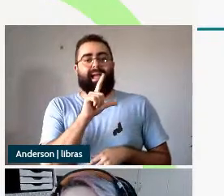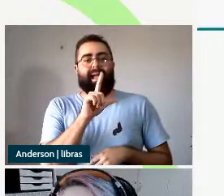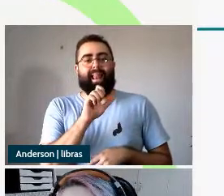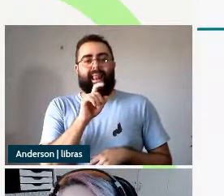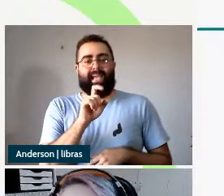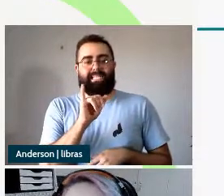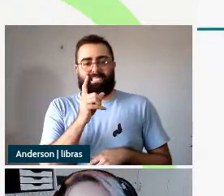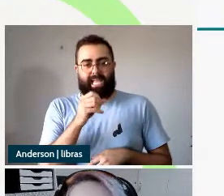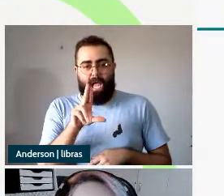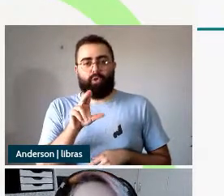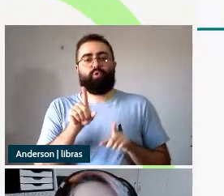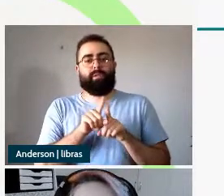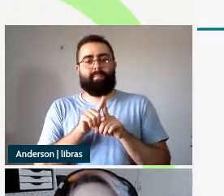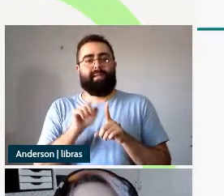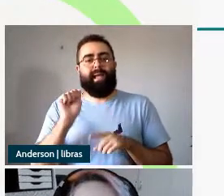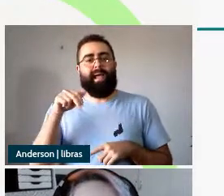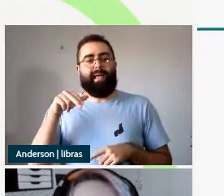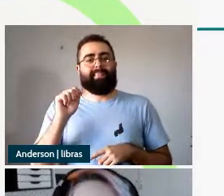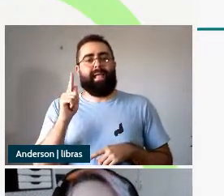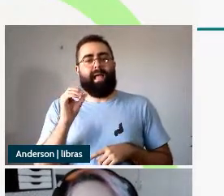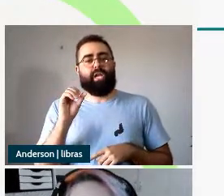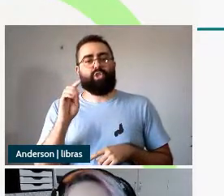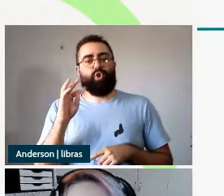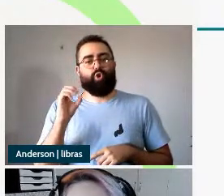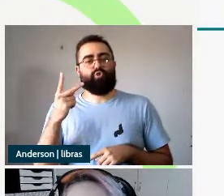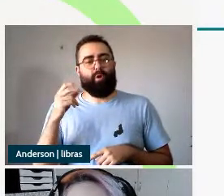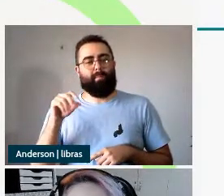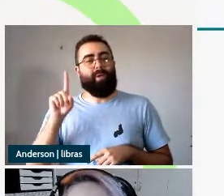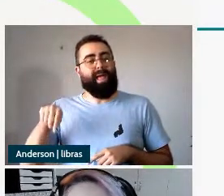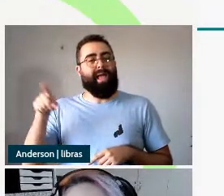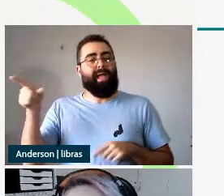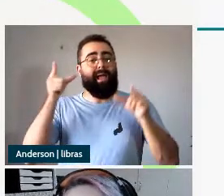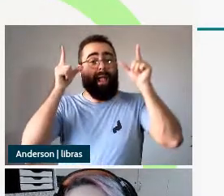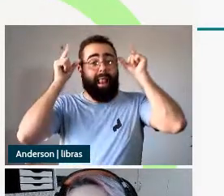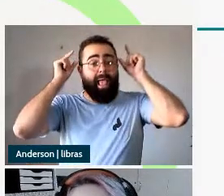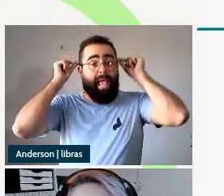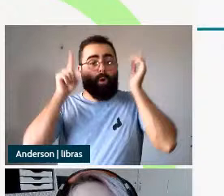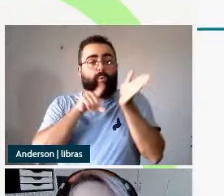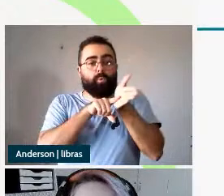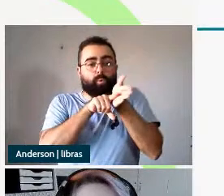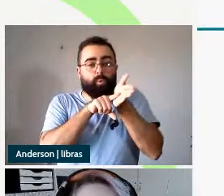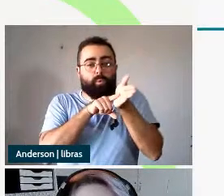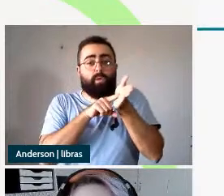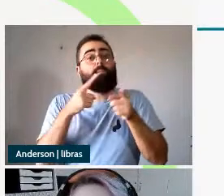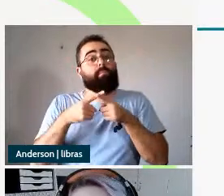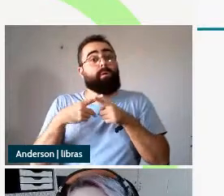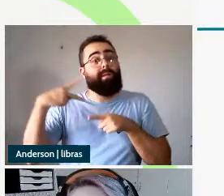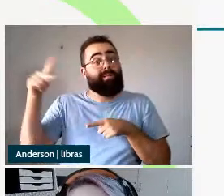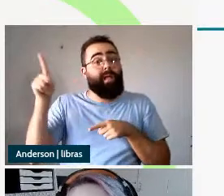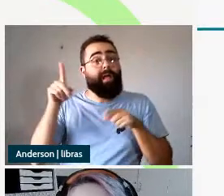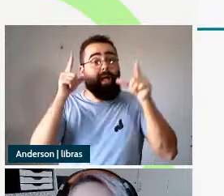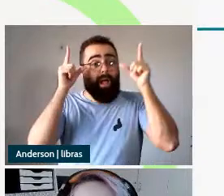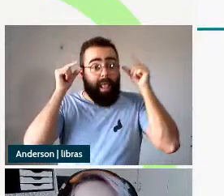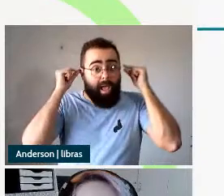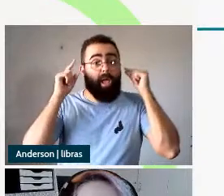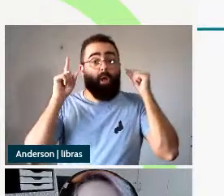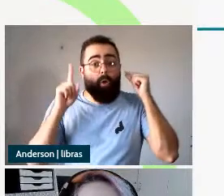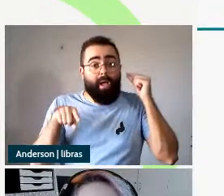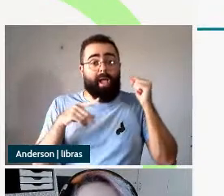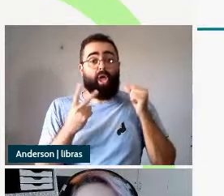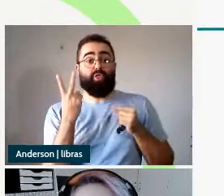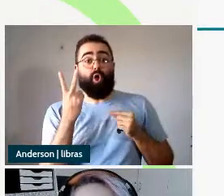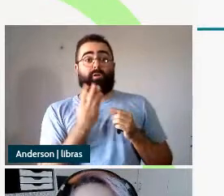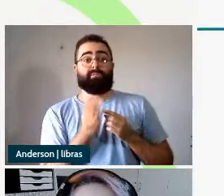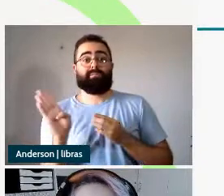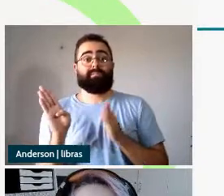de tripartição para o grego já que essa língua faz o participo com dois morfemas com menos e com tos então